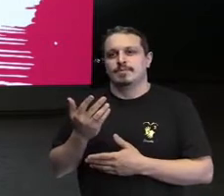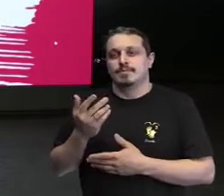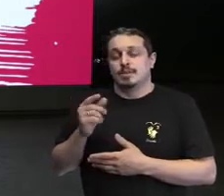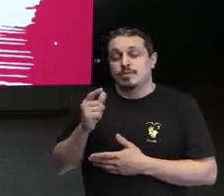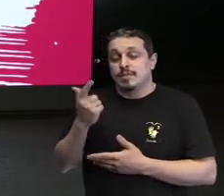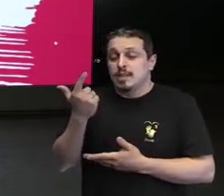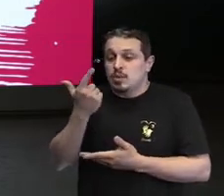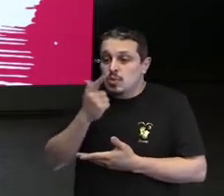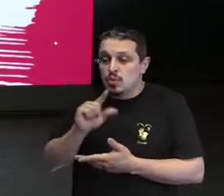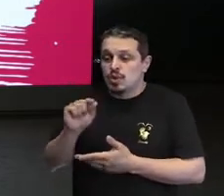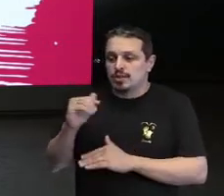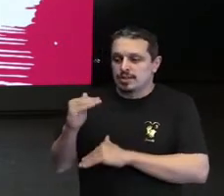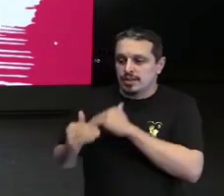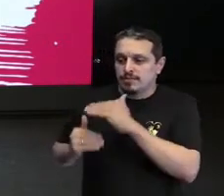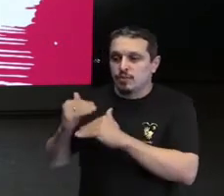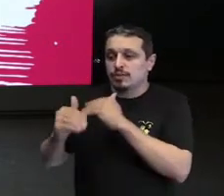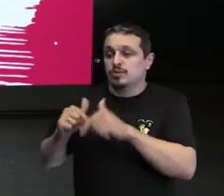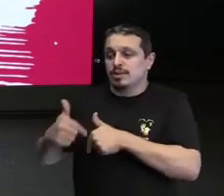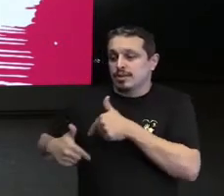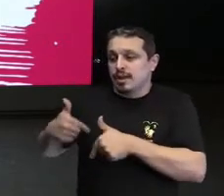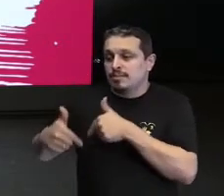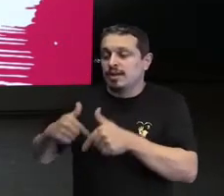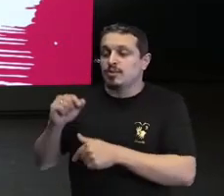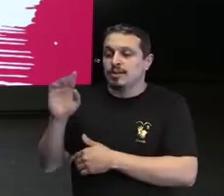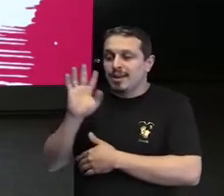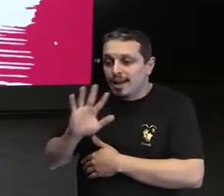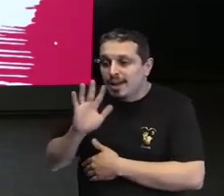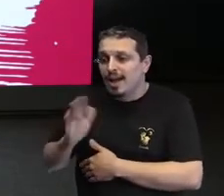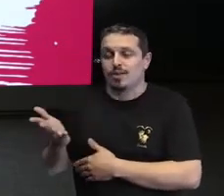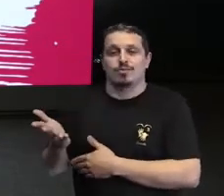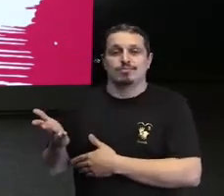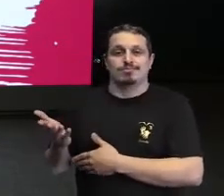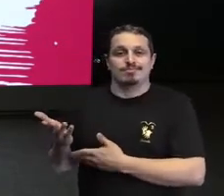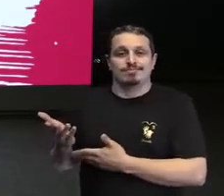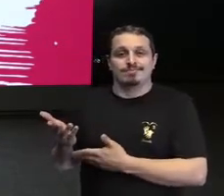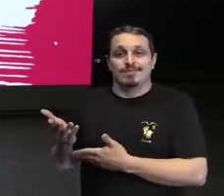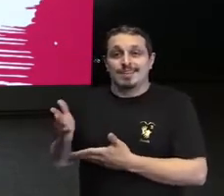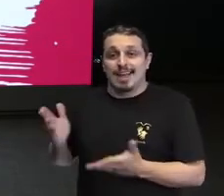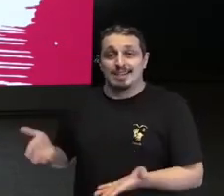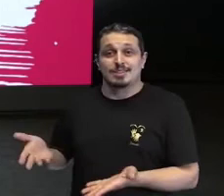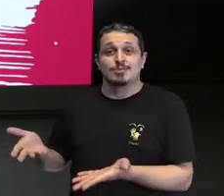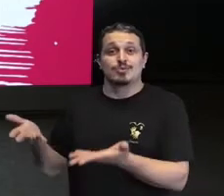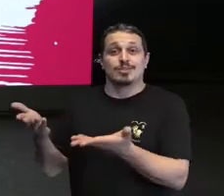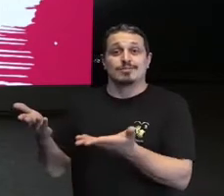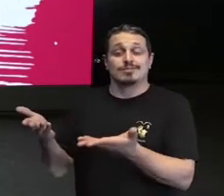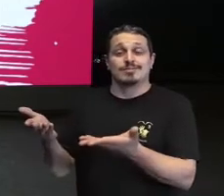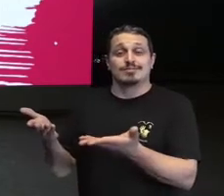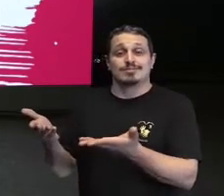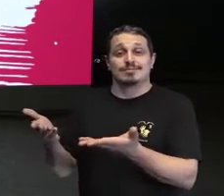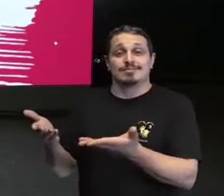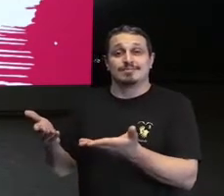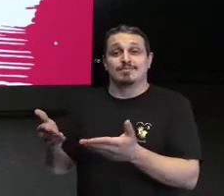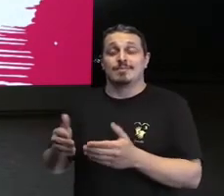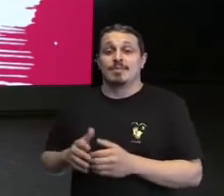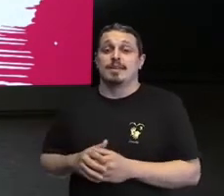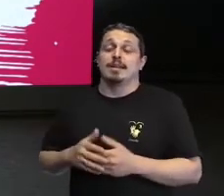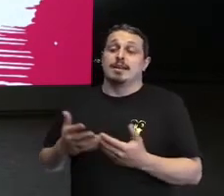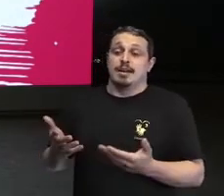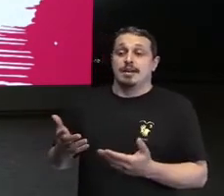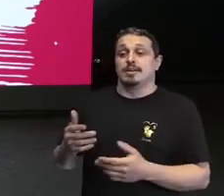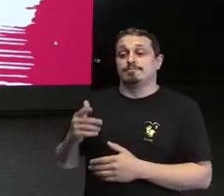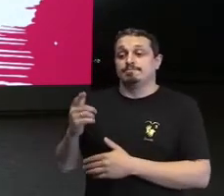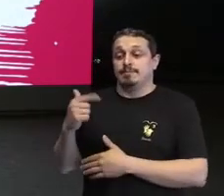desenvolver um trabalho bacana, com paixão e etc. E aí, eu consegui,